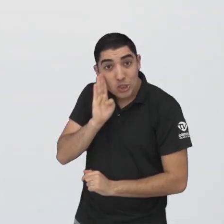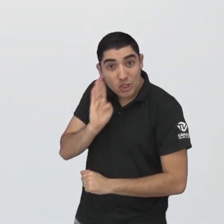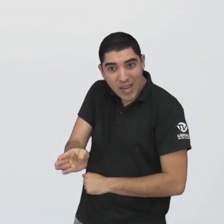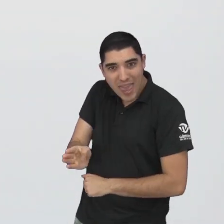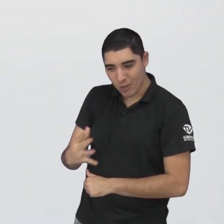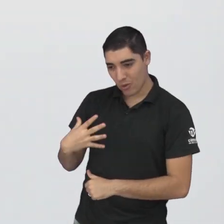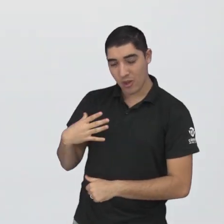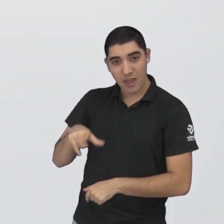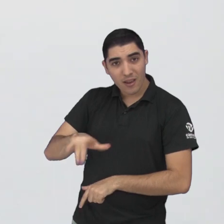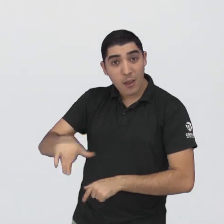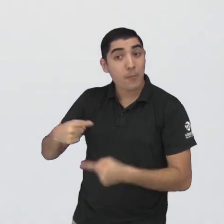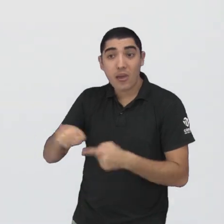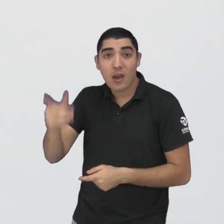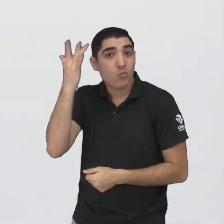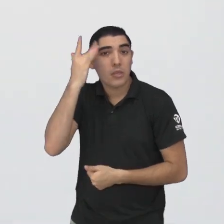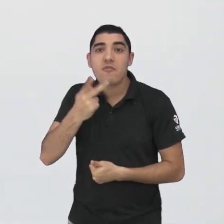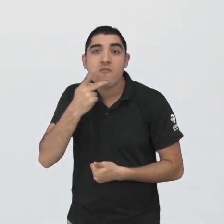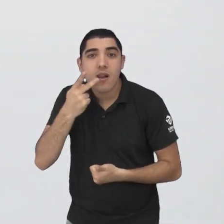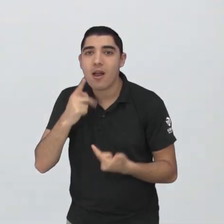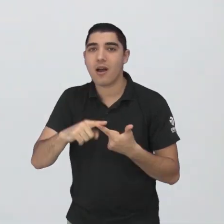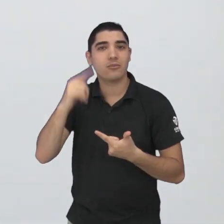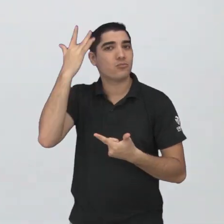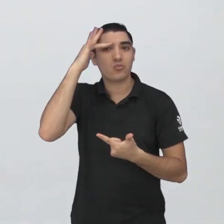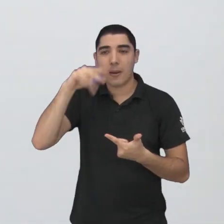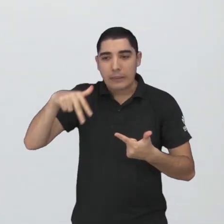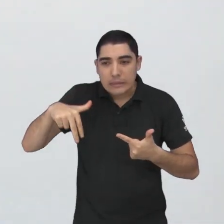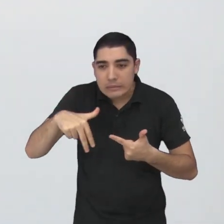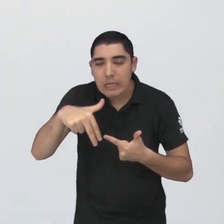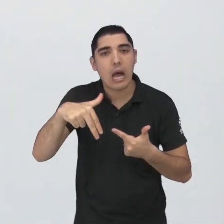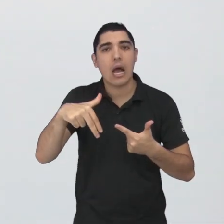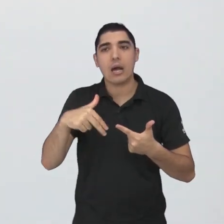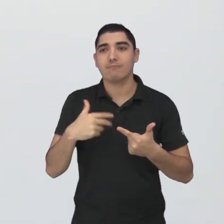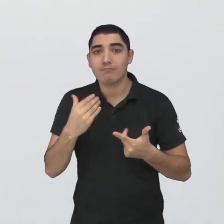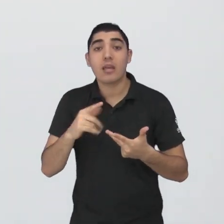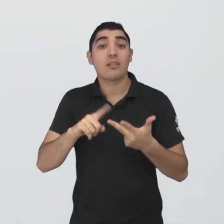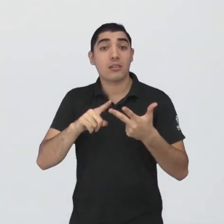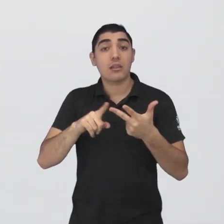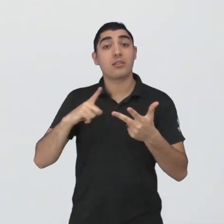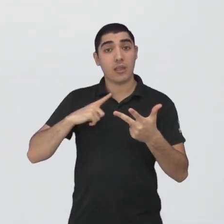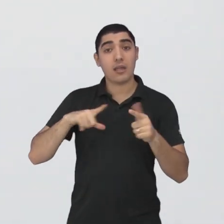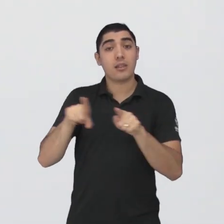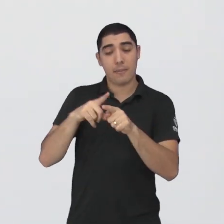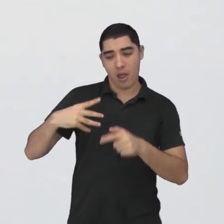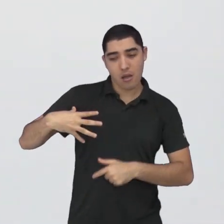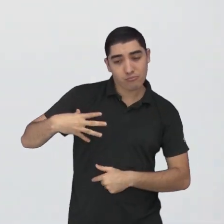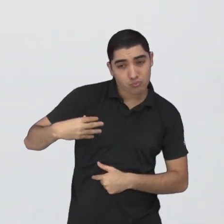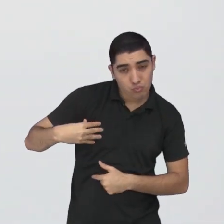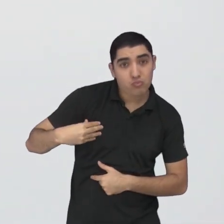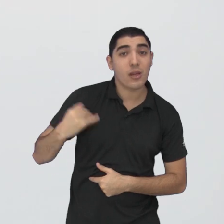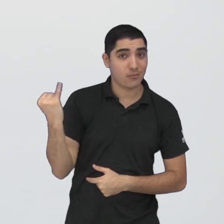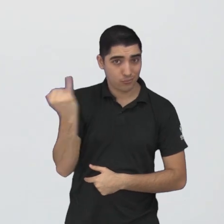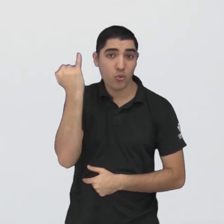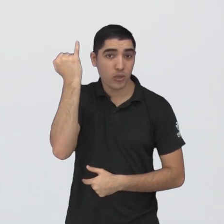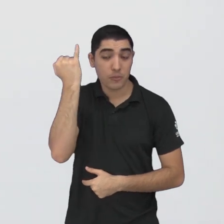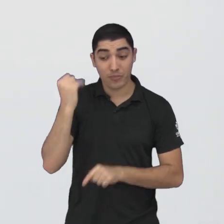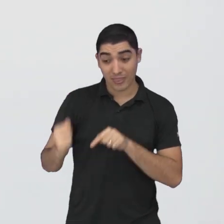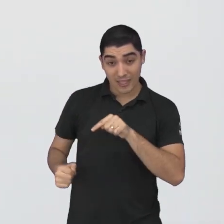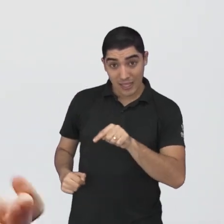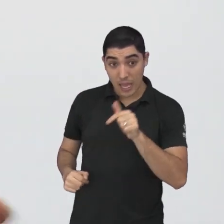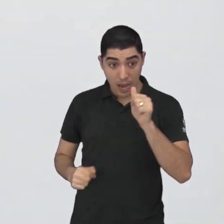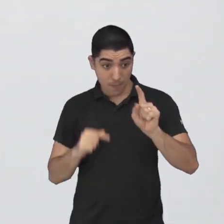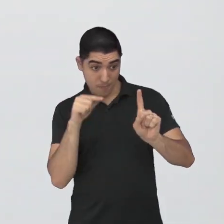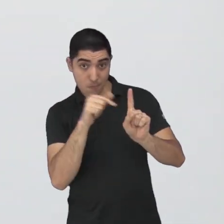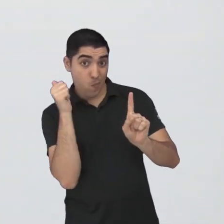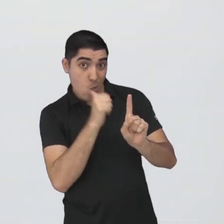né? Ela ainda não sabe falar, ela não sabe andar, no começo tem a amamentação, e é uma mudança muito grande na vida da mulher,